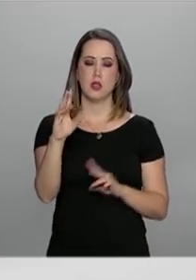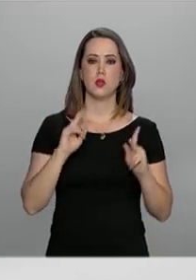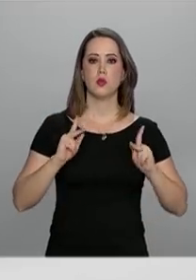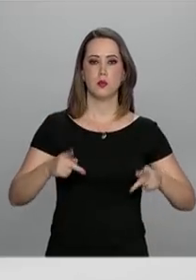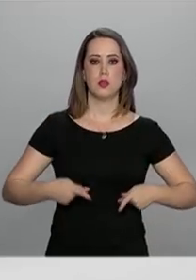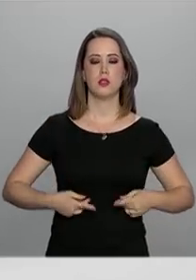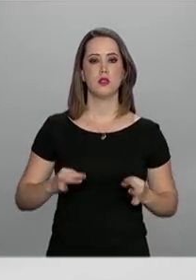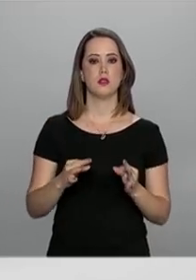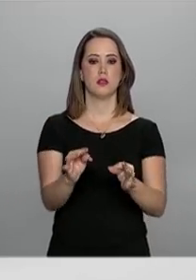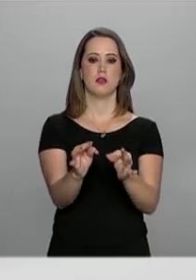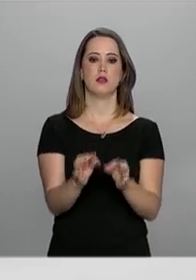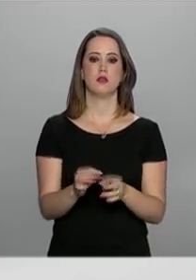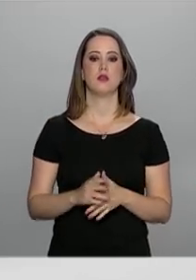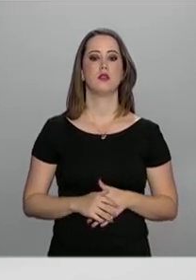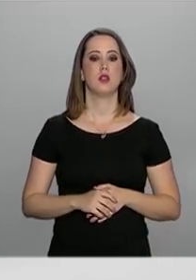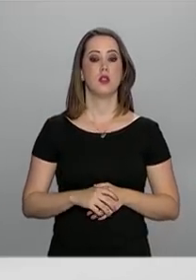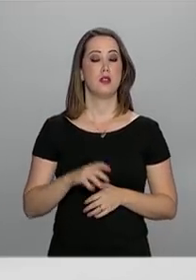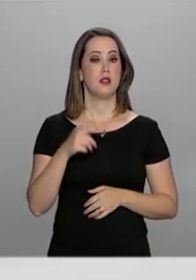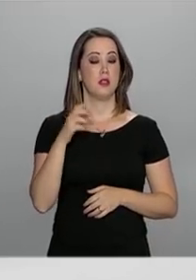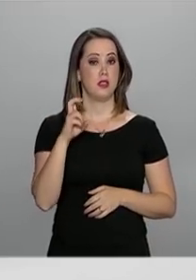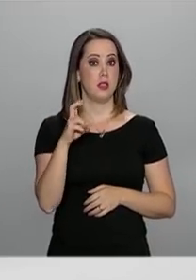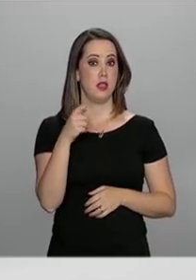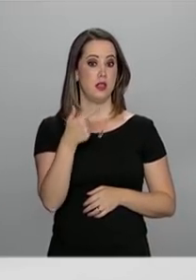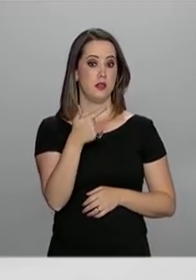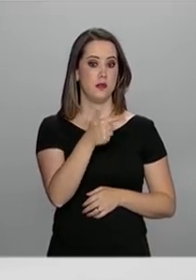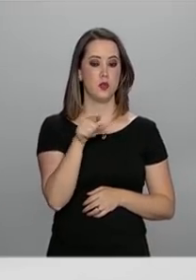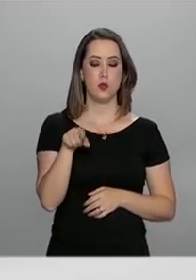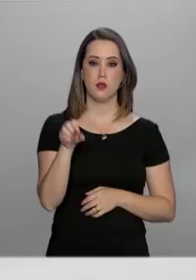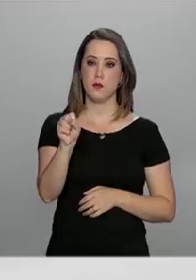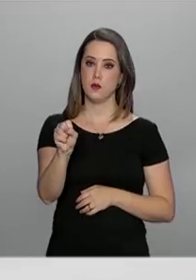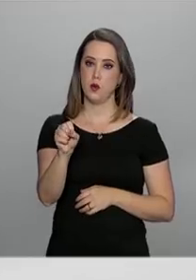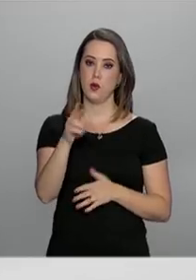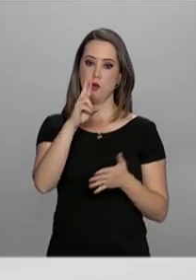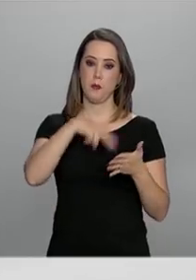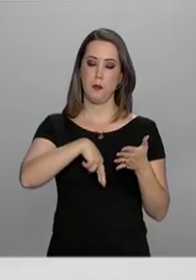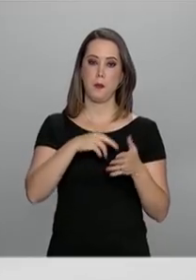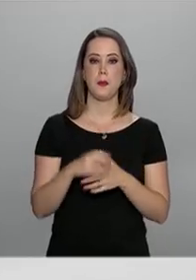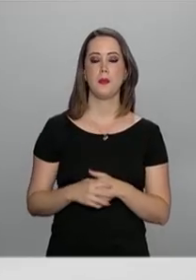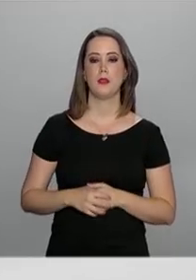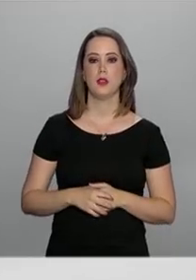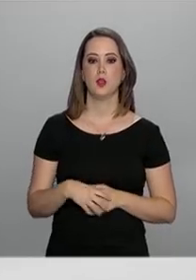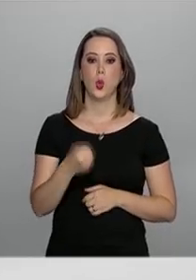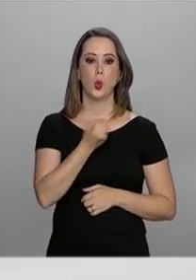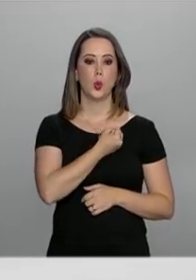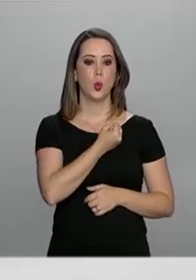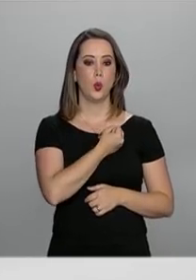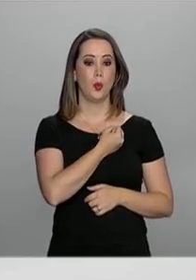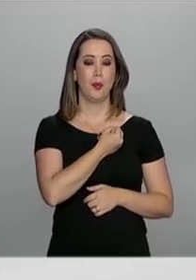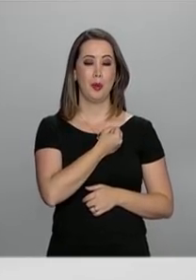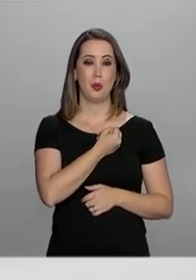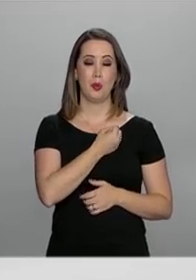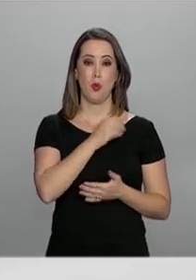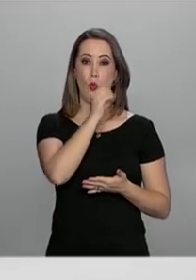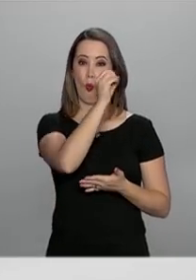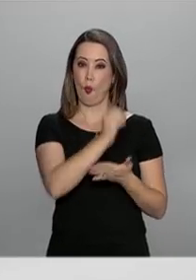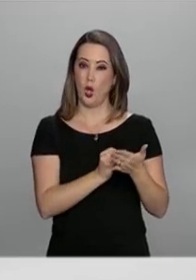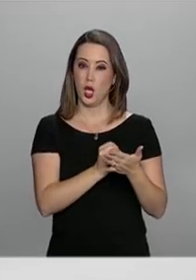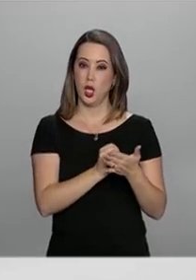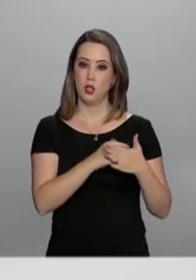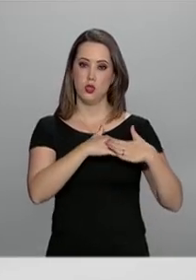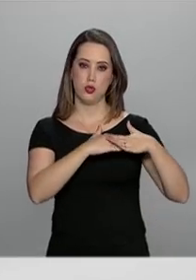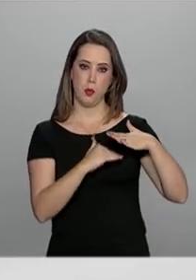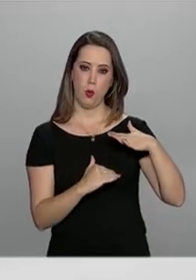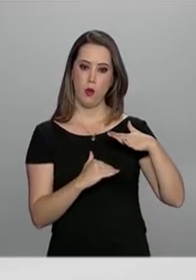suas tecnologias e 522,8 em redação. O número de redações com nota zero caiu.